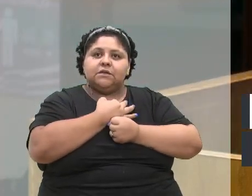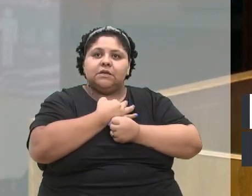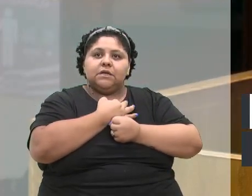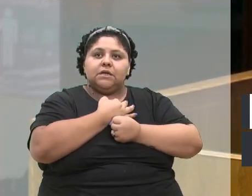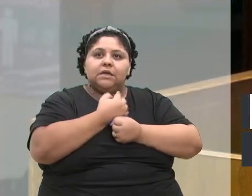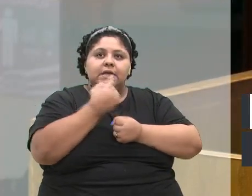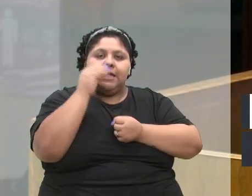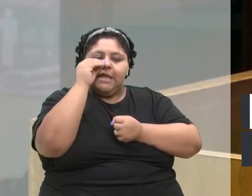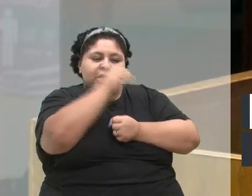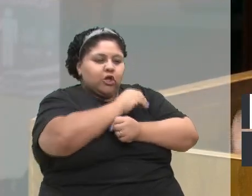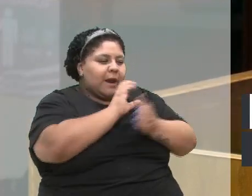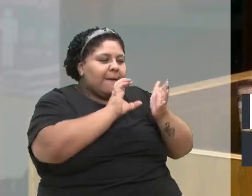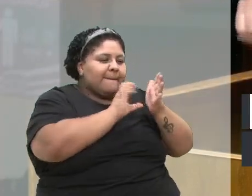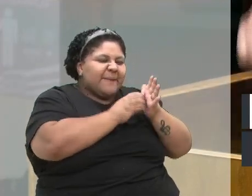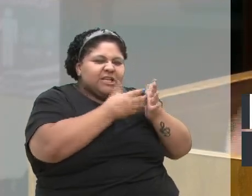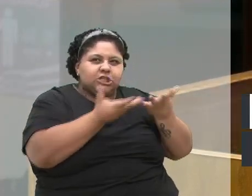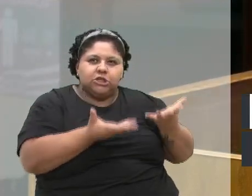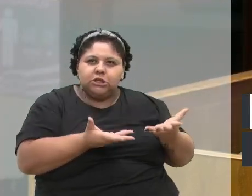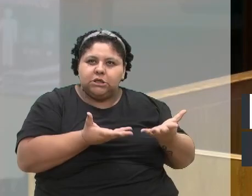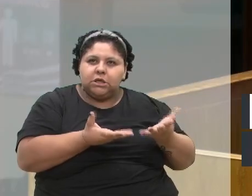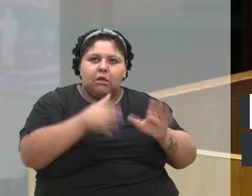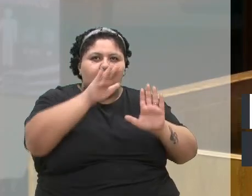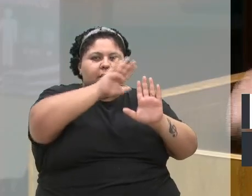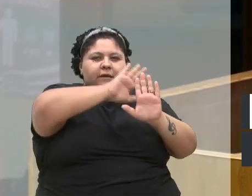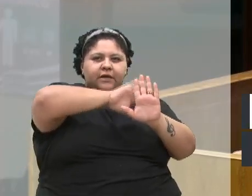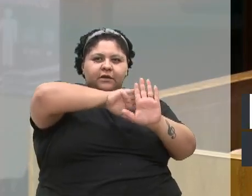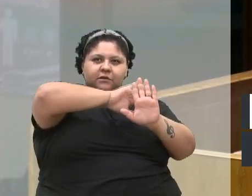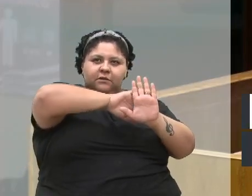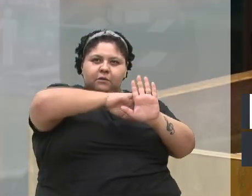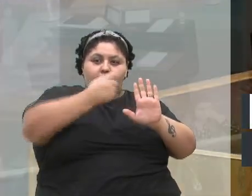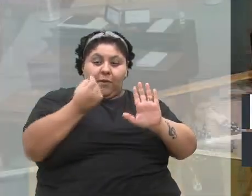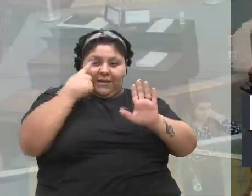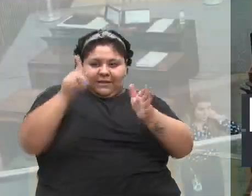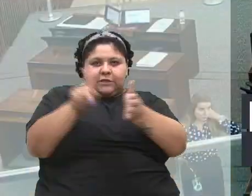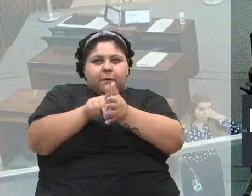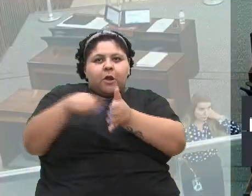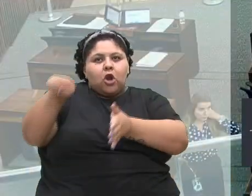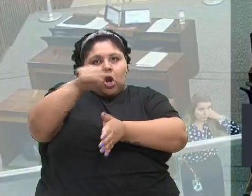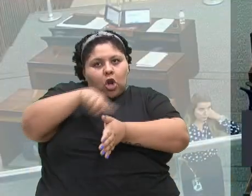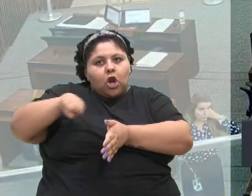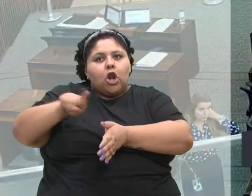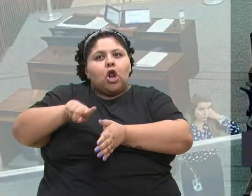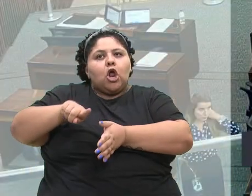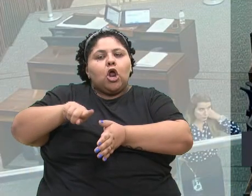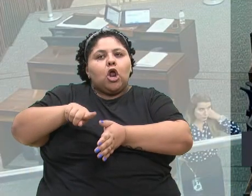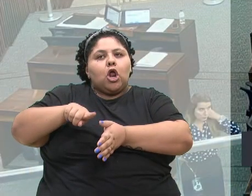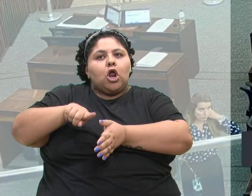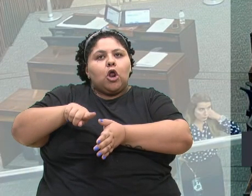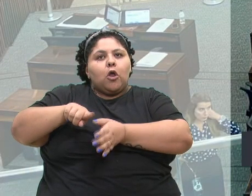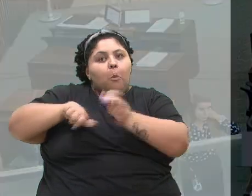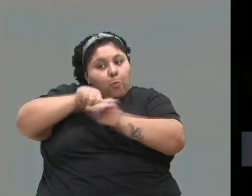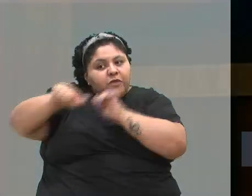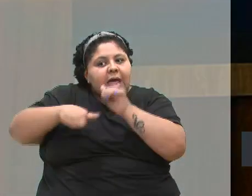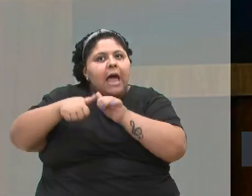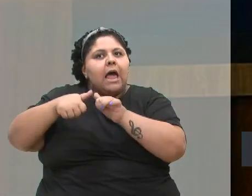para partido, sem olhar para ideologia, o interesse próprio, nós vamos resolver aquele problema.